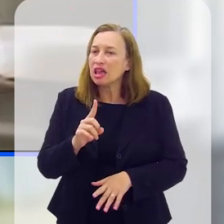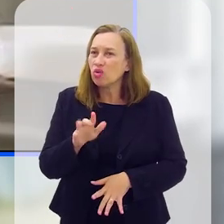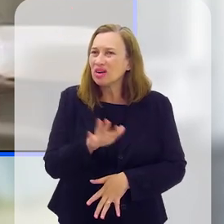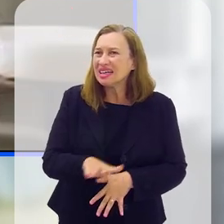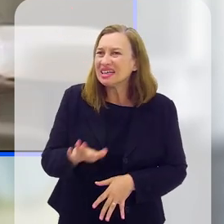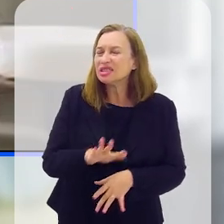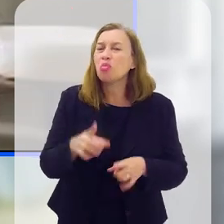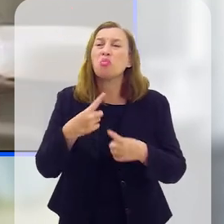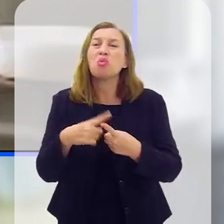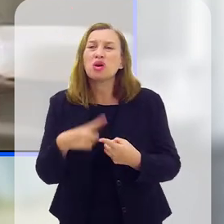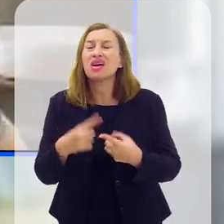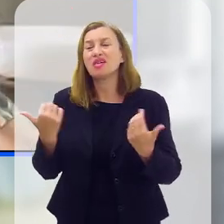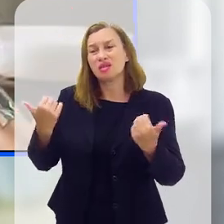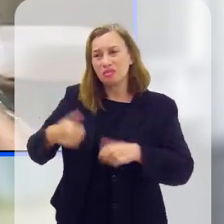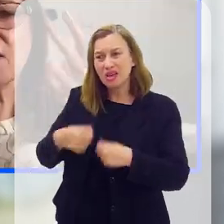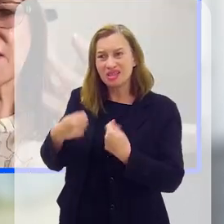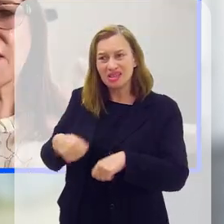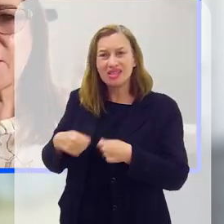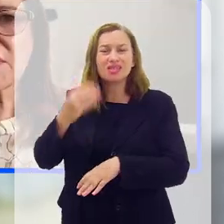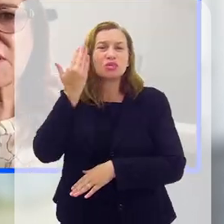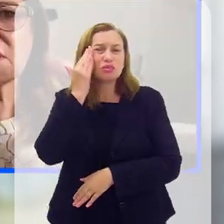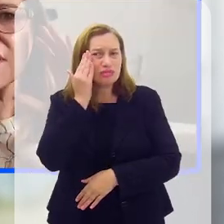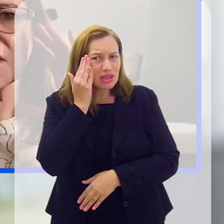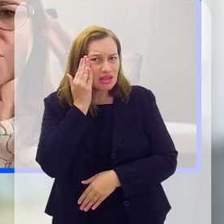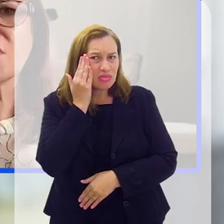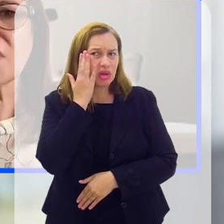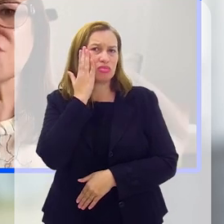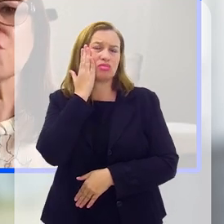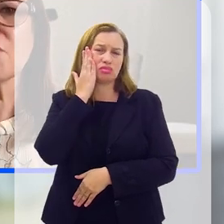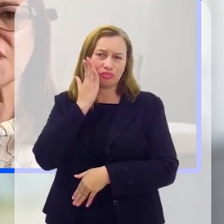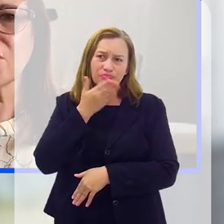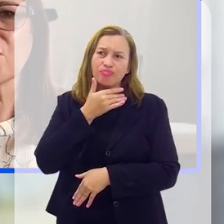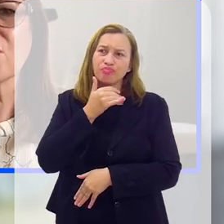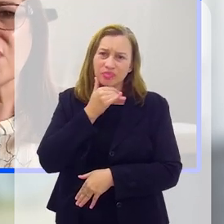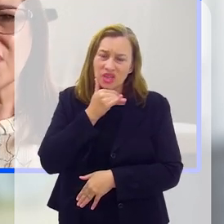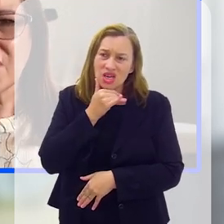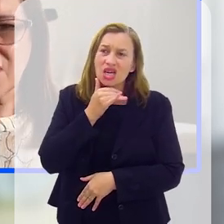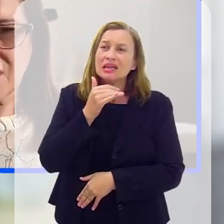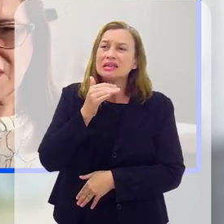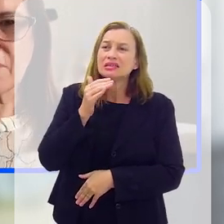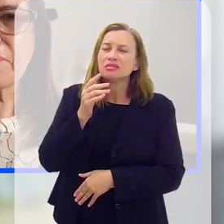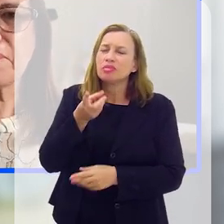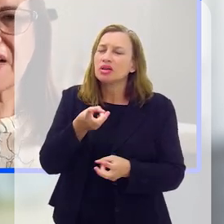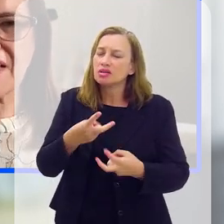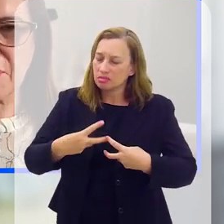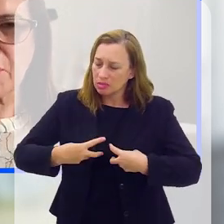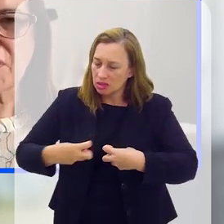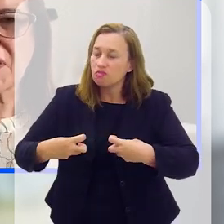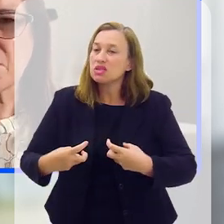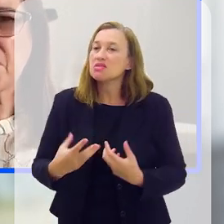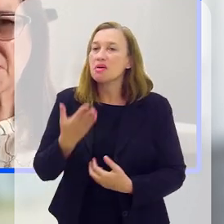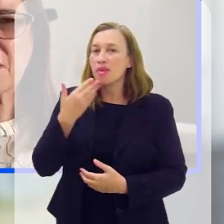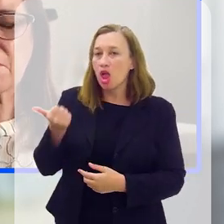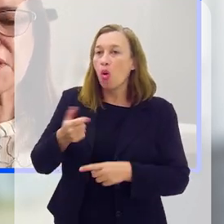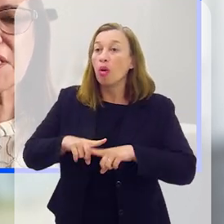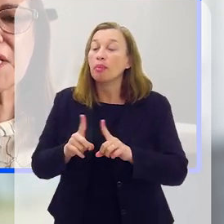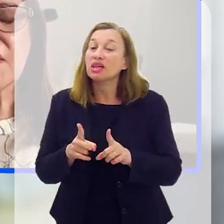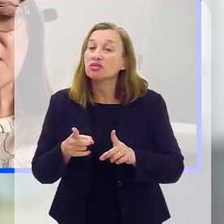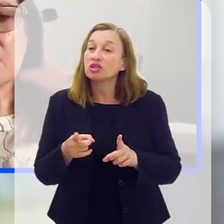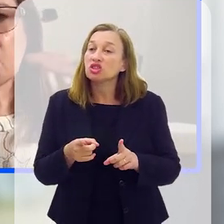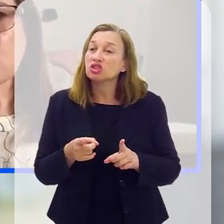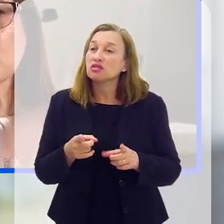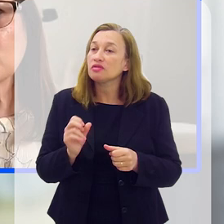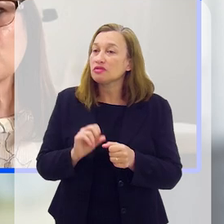ajuste, e eu digo não criança, porque ela precisa ter um entendimento para ela poder se perceber,